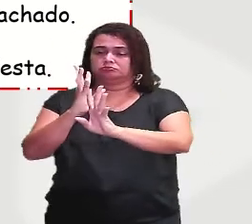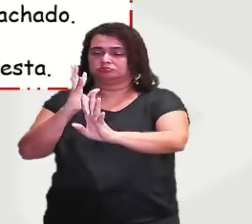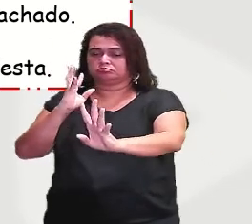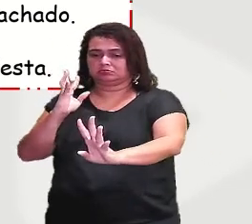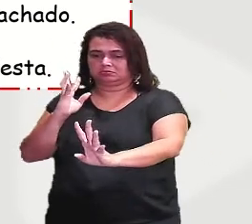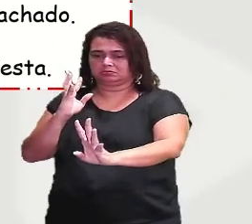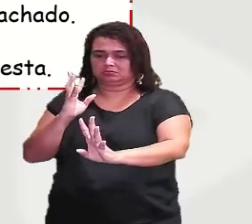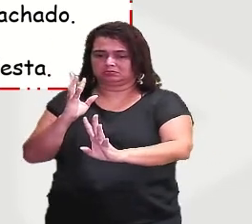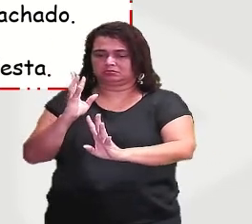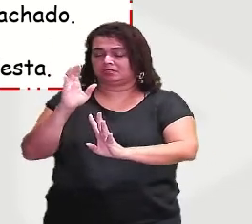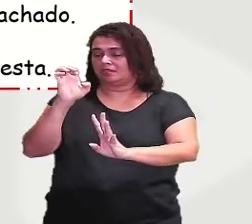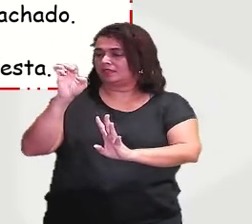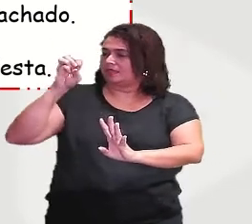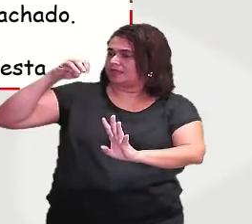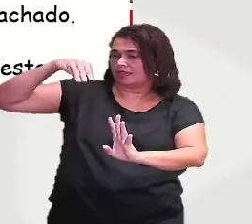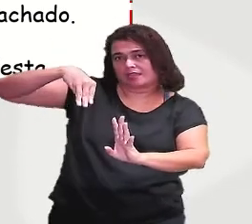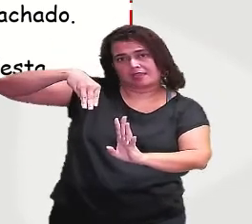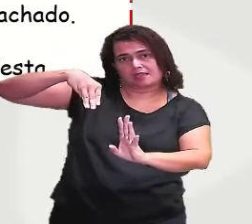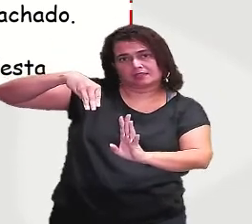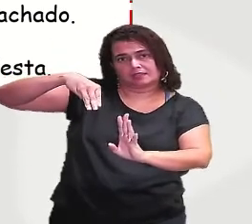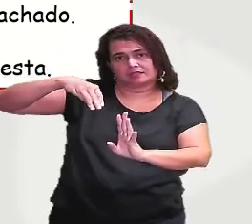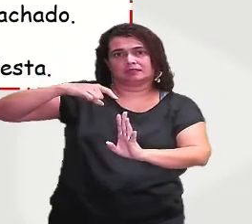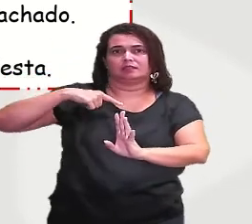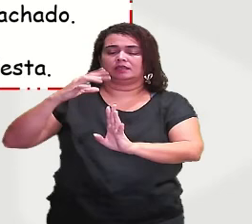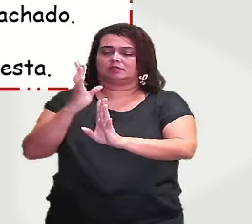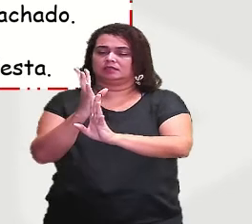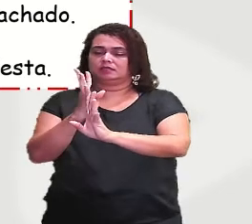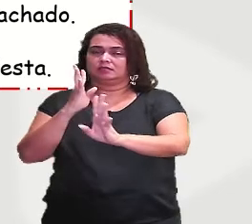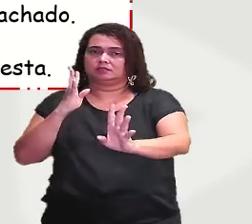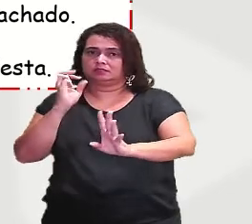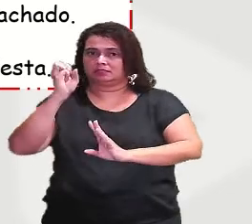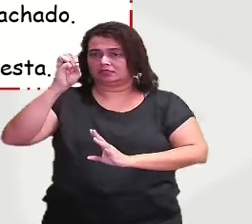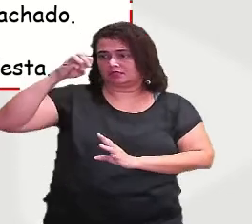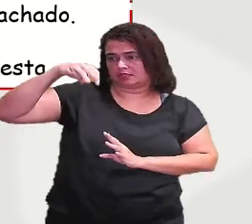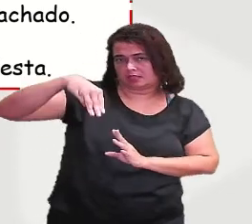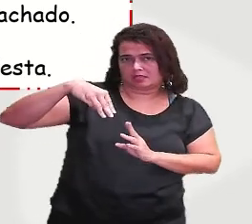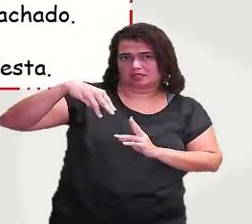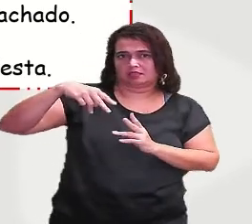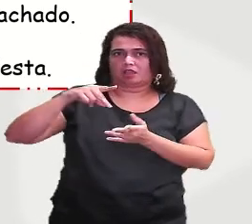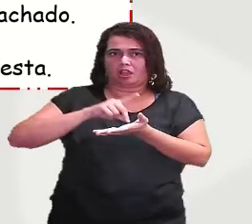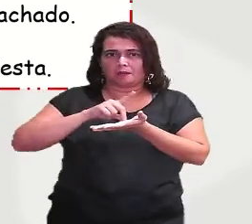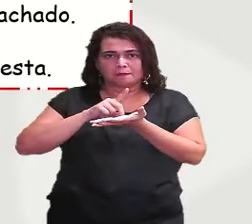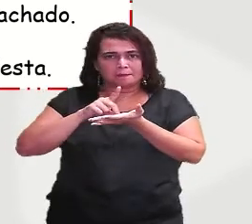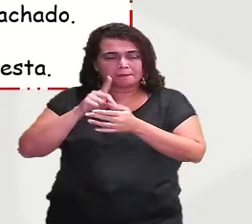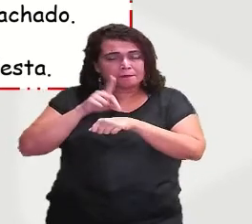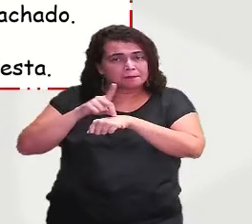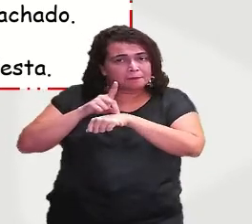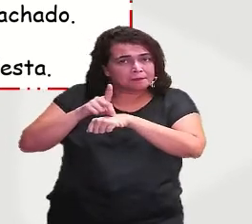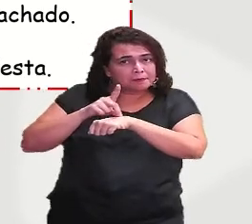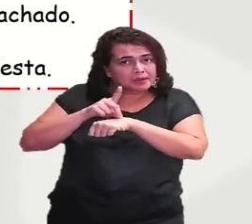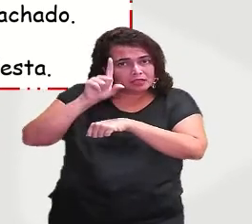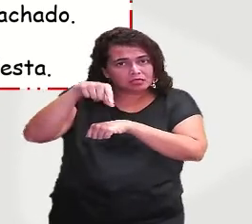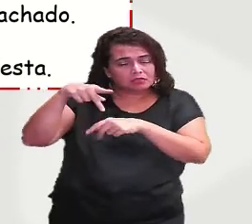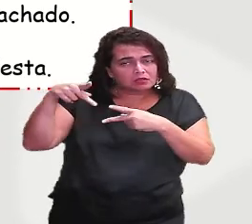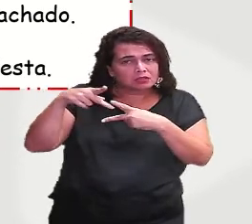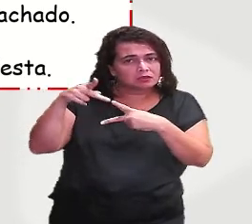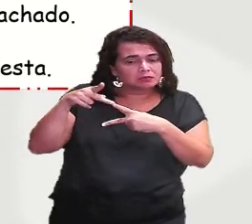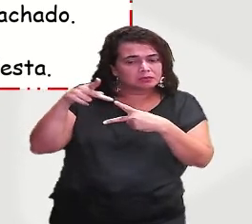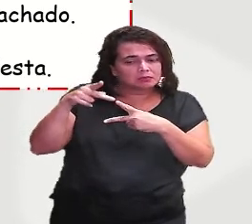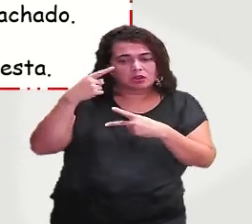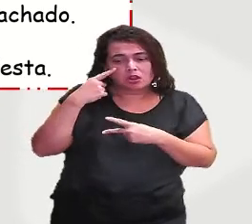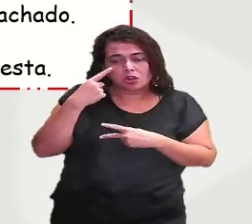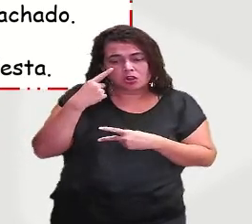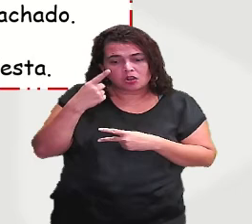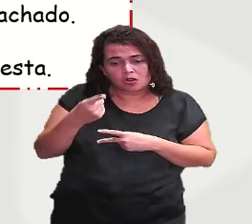é... Pode ser classificado aí em vários tipos, né? Então, indicando lugar, modo, tempo, distância.